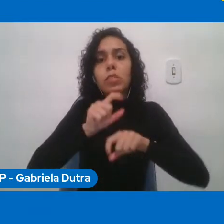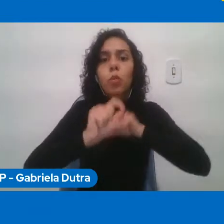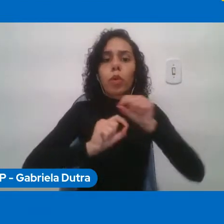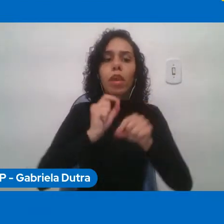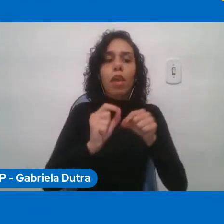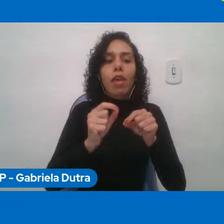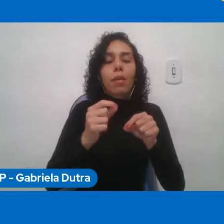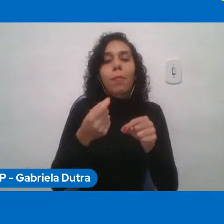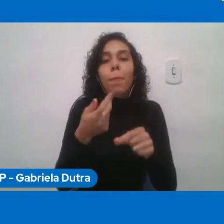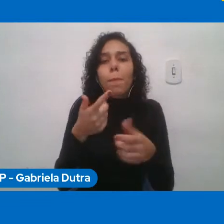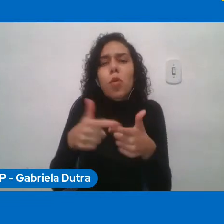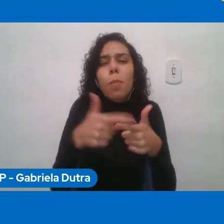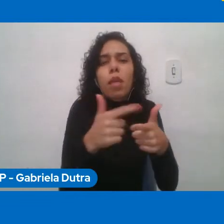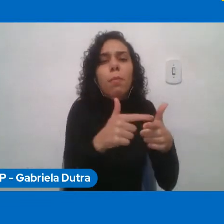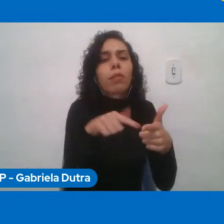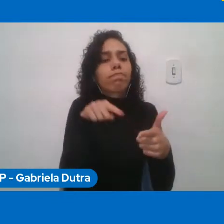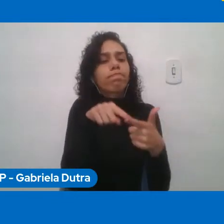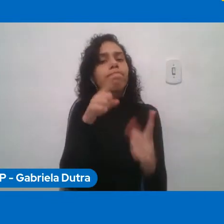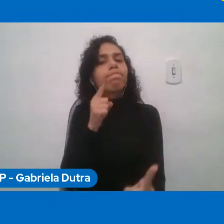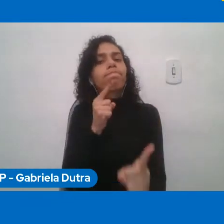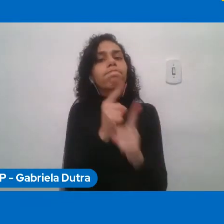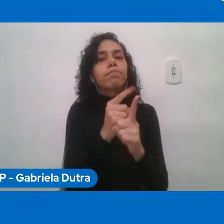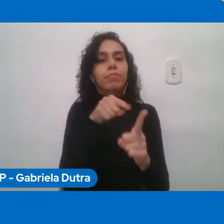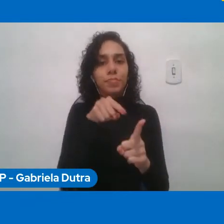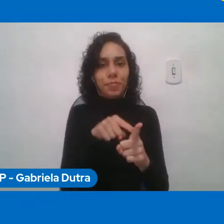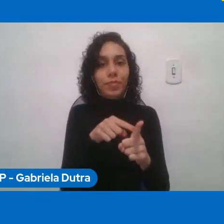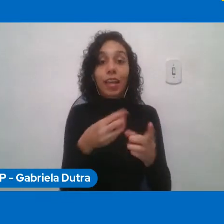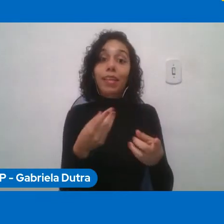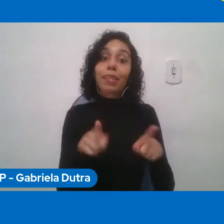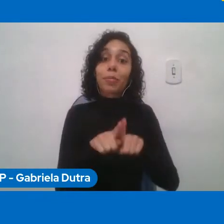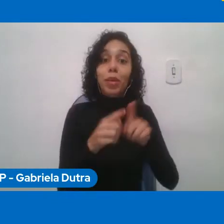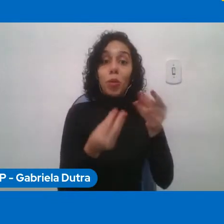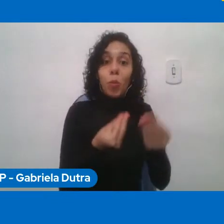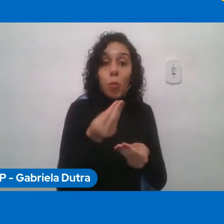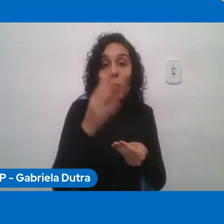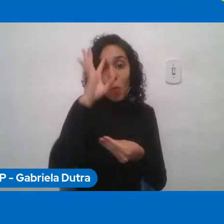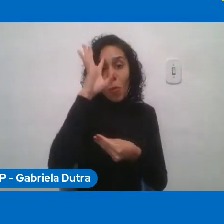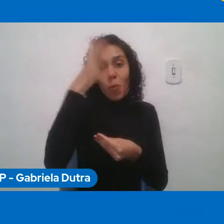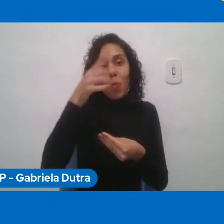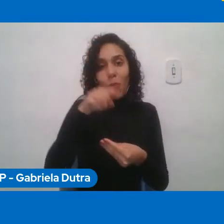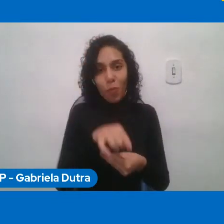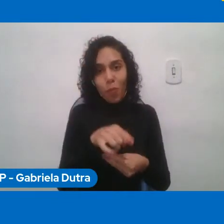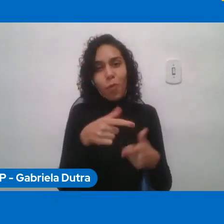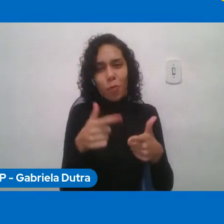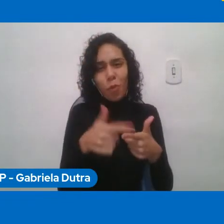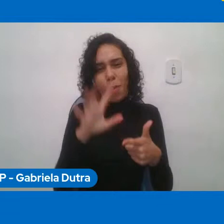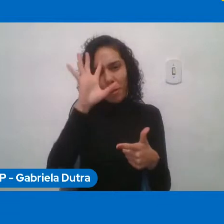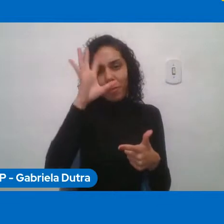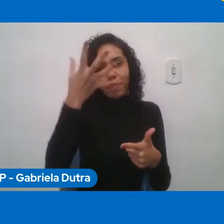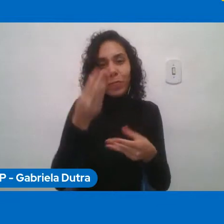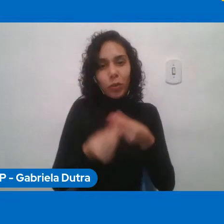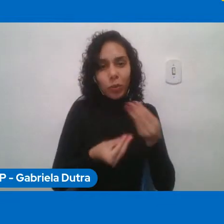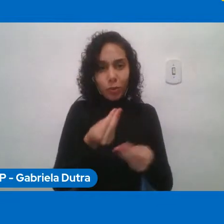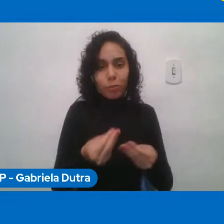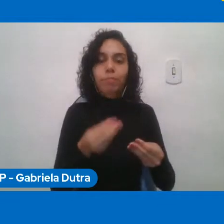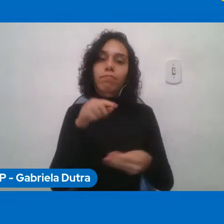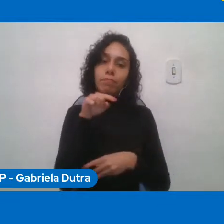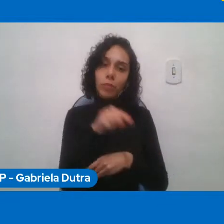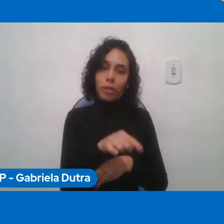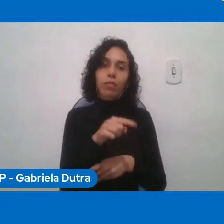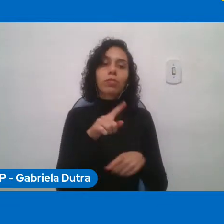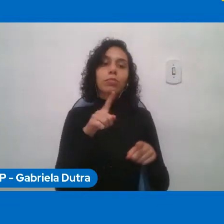mexer com essa zona de conforto e promover aí o o engajamento o desenvolvimento